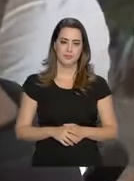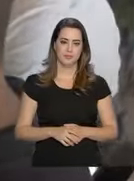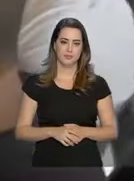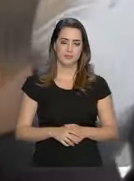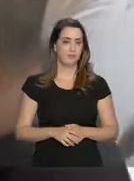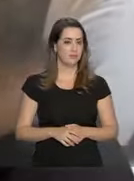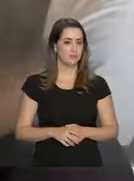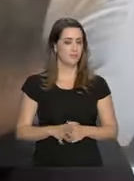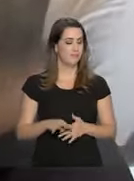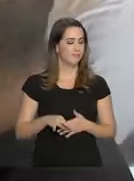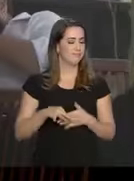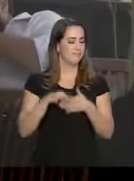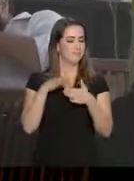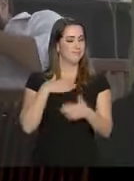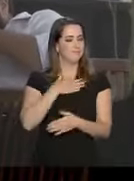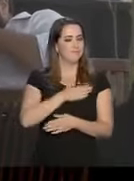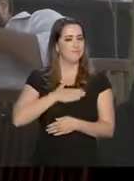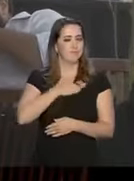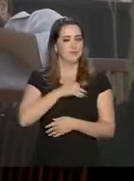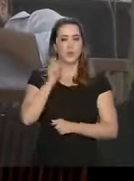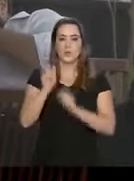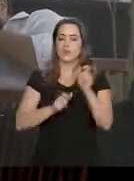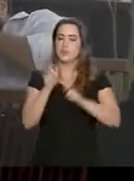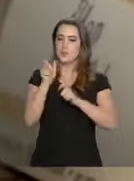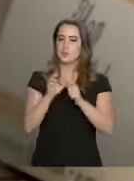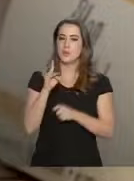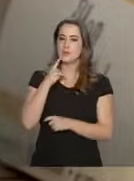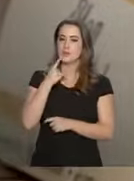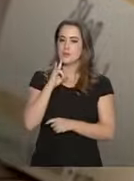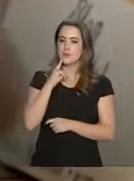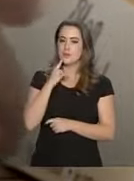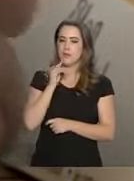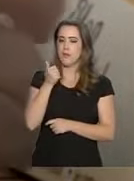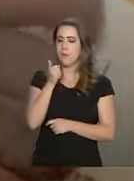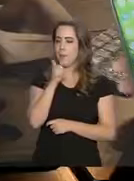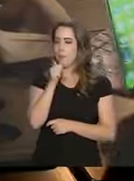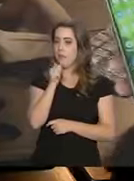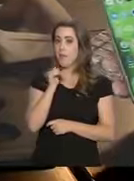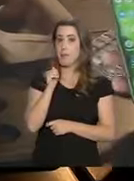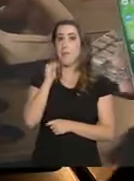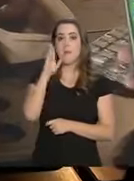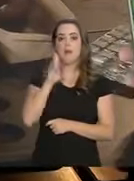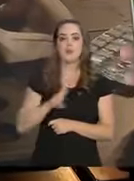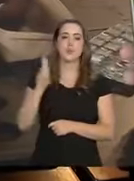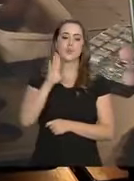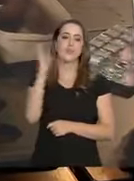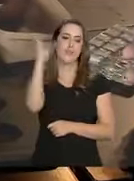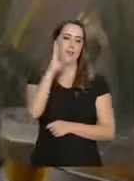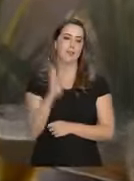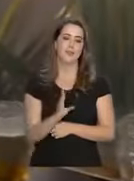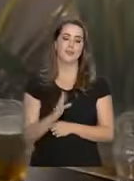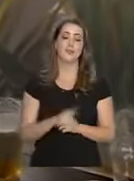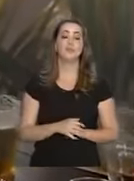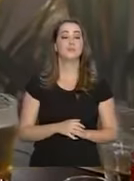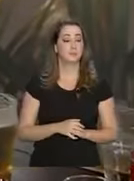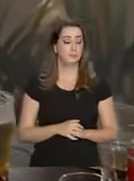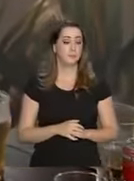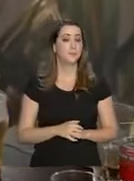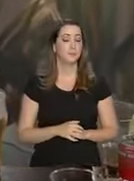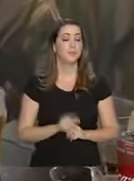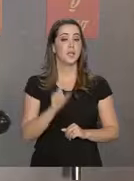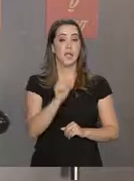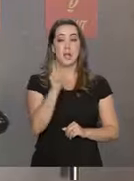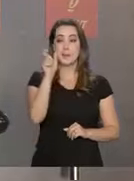Líder na preferência dos consumidores, a cerveja é a bebida alcoólica mais consumida pelos brasileiros. E para